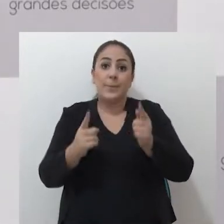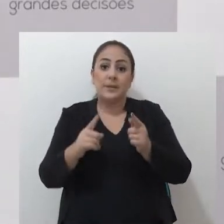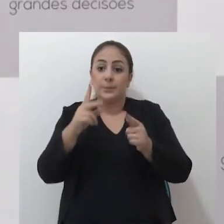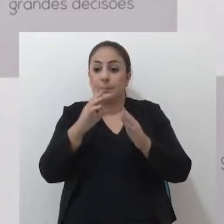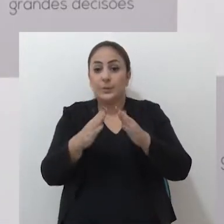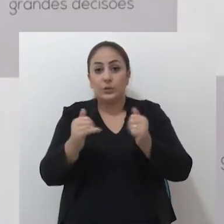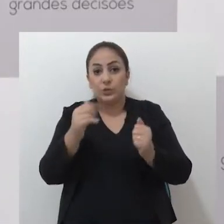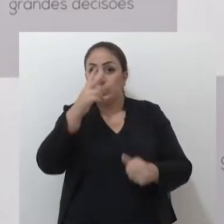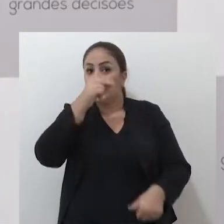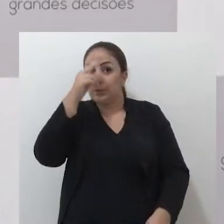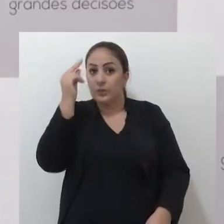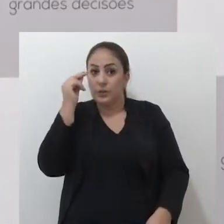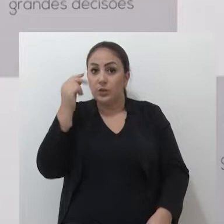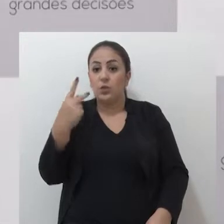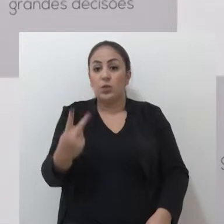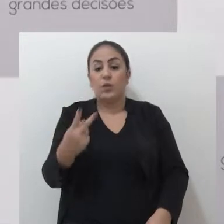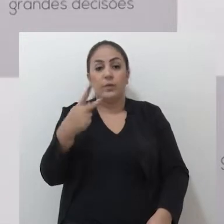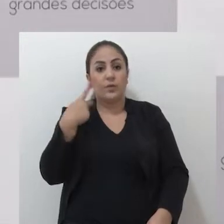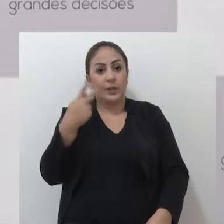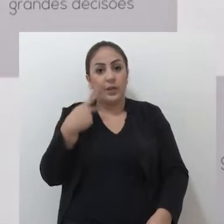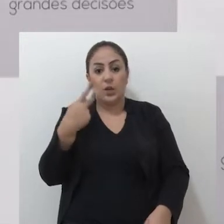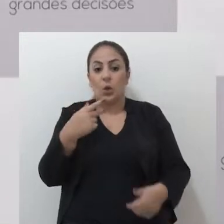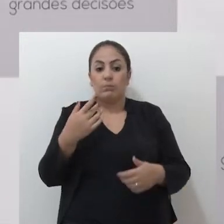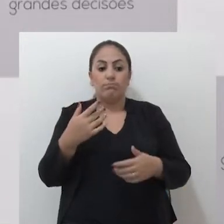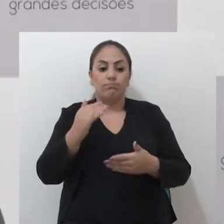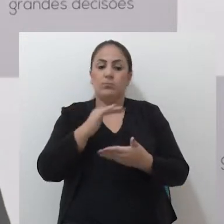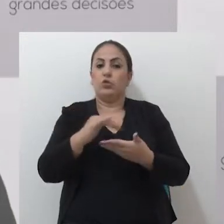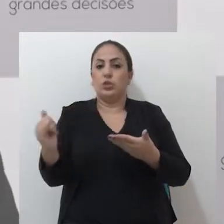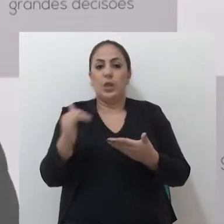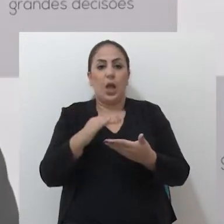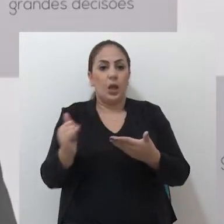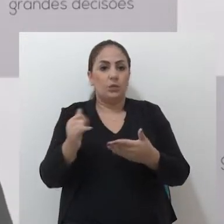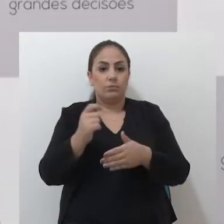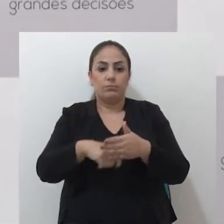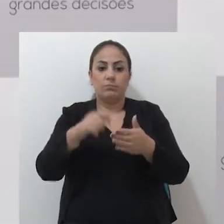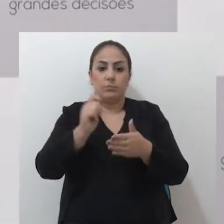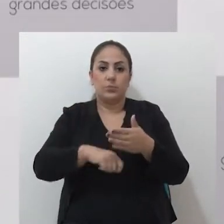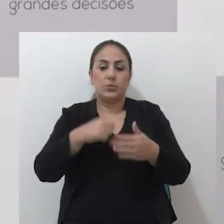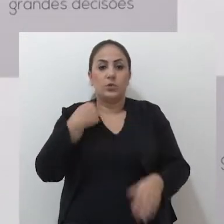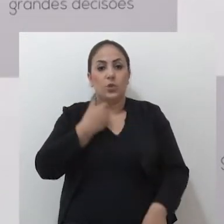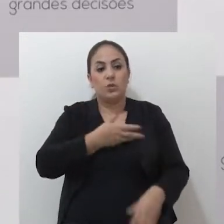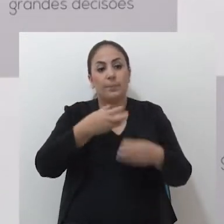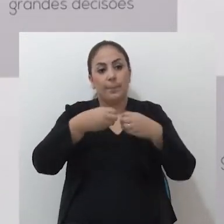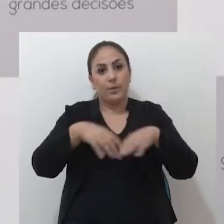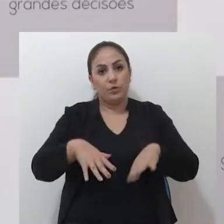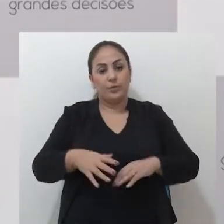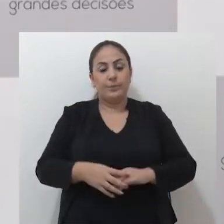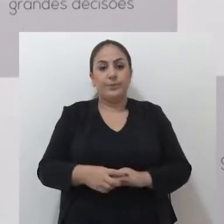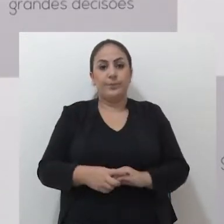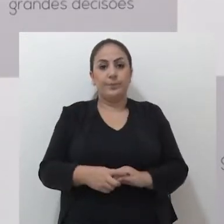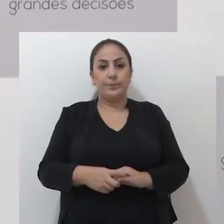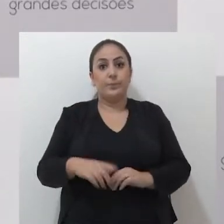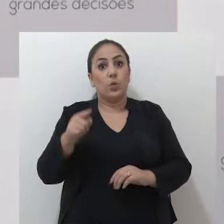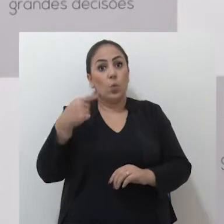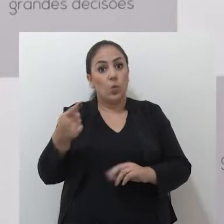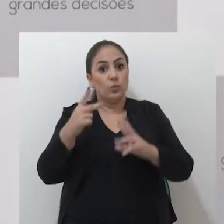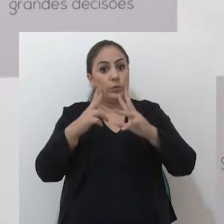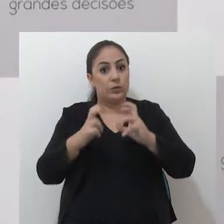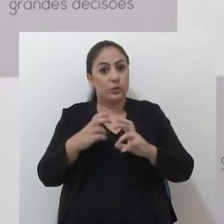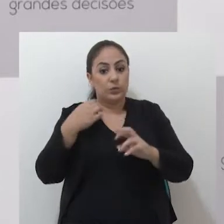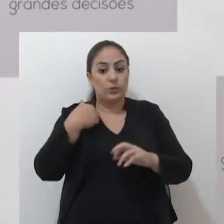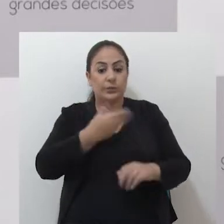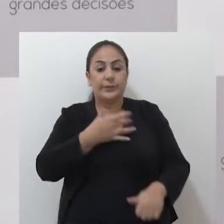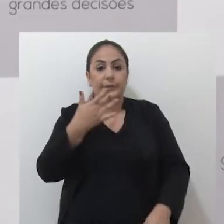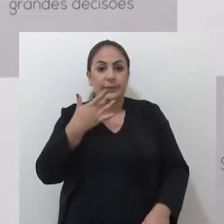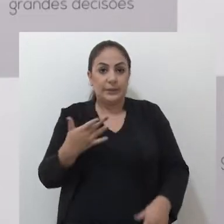pedido do senhor prefeito municipal, dois vereadores da base retiraram as assinaturas onde ficamos prejudicados. Outro assunto que nós